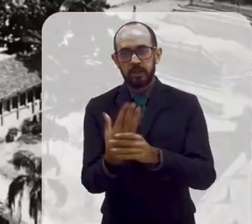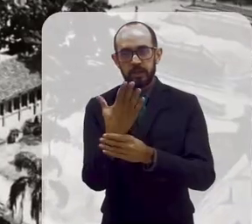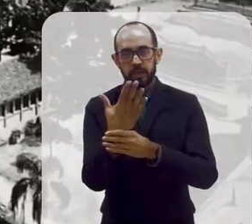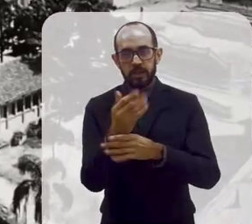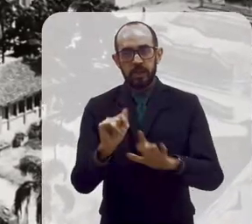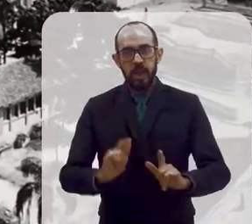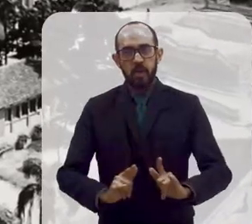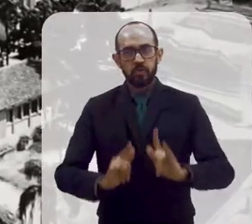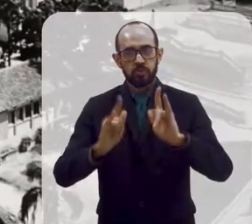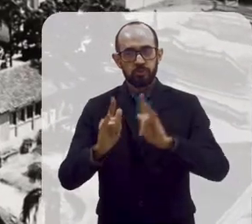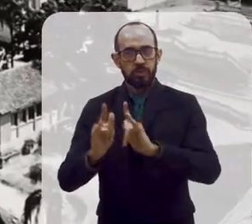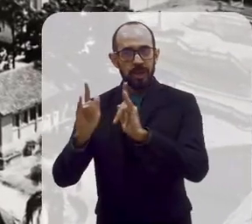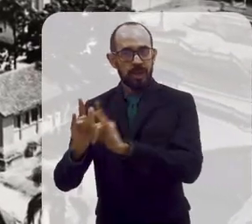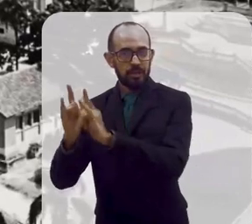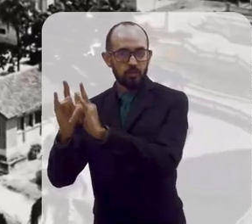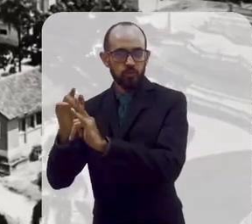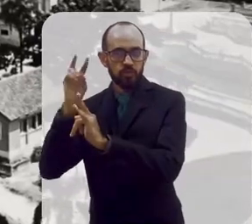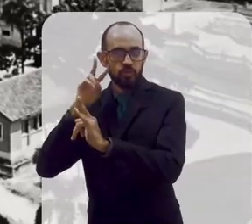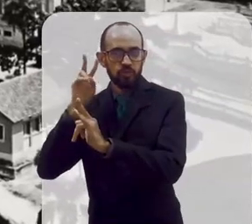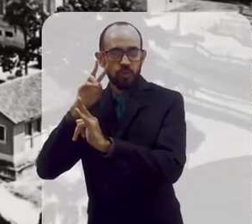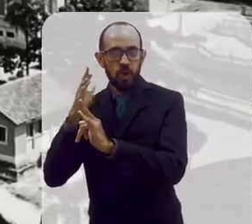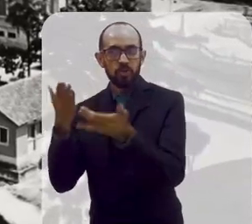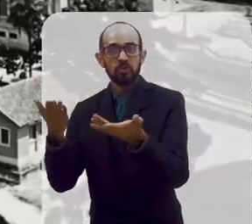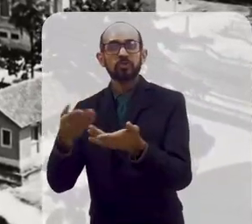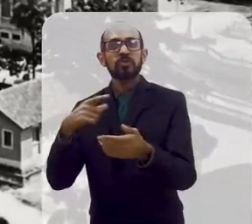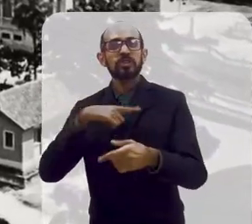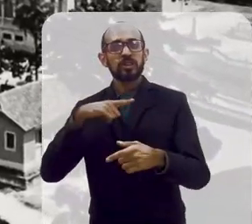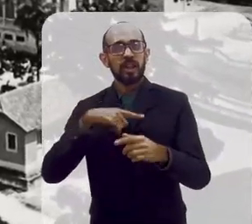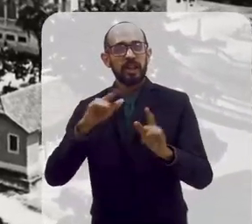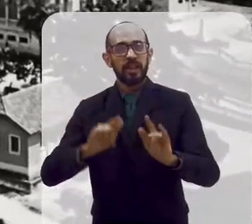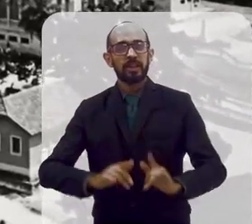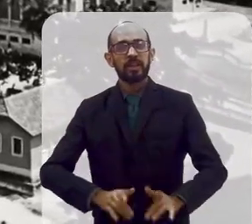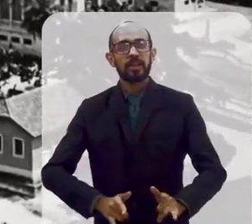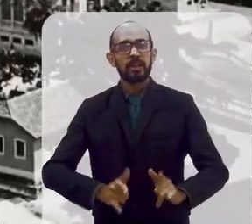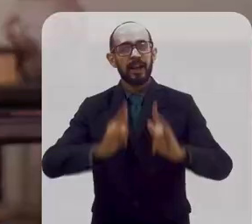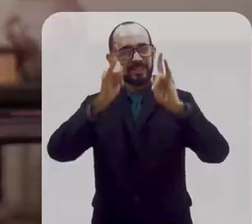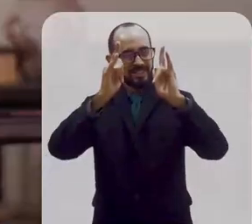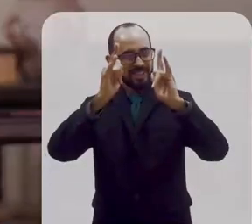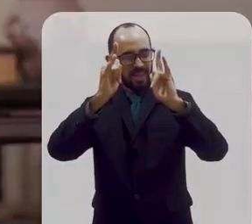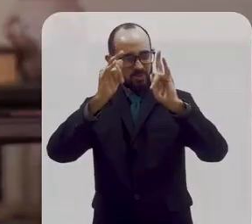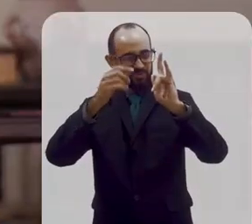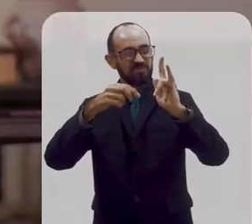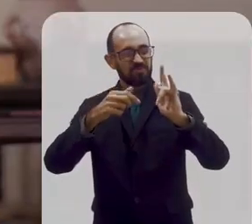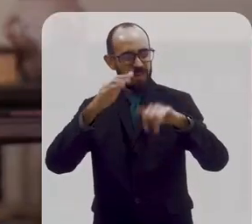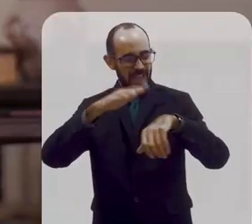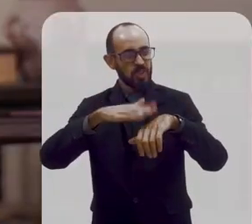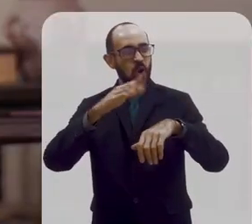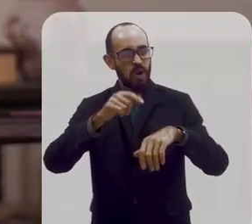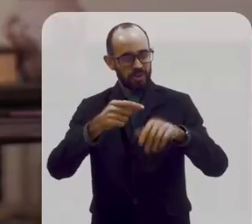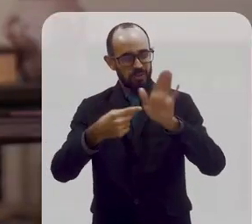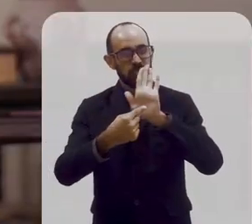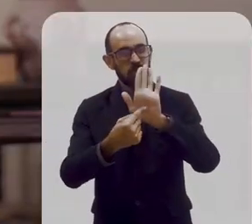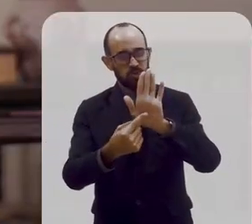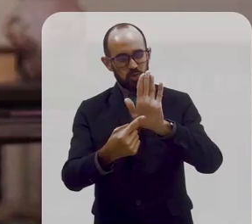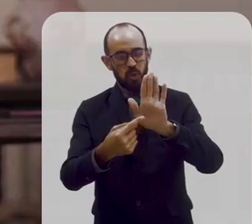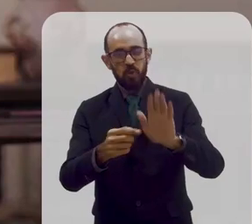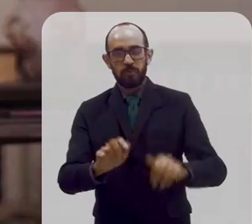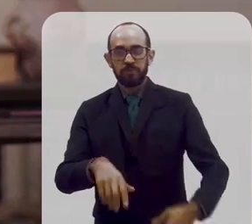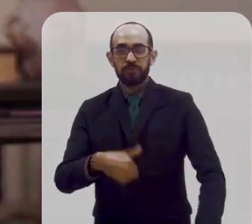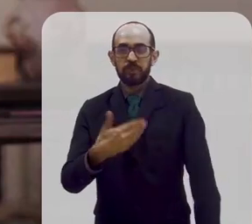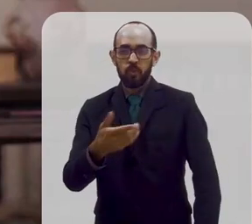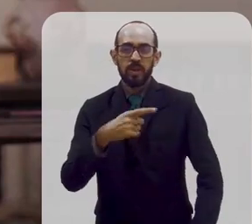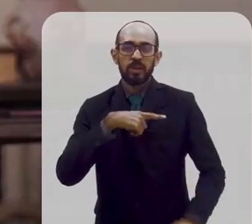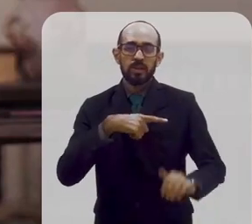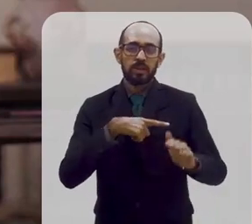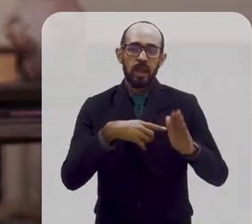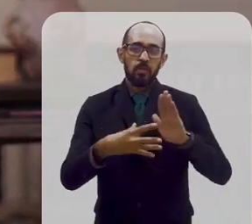arquitetônico histórico de Manguinhos, onde está o tal do castelo que a gente falou lá no início. Esses novos prédios da Fiocruz estavam seguindo um estilo